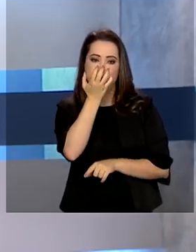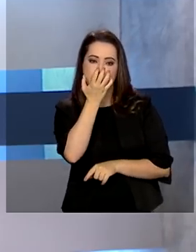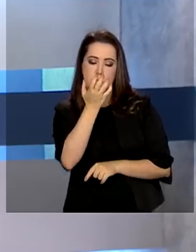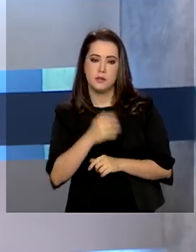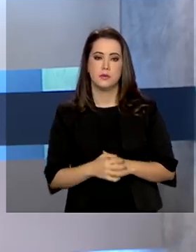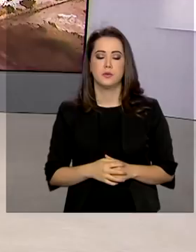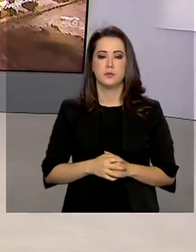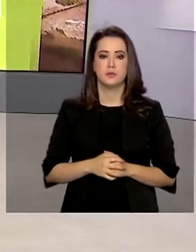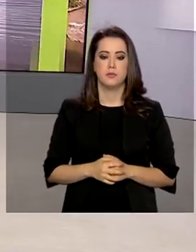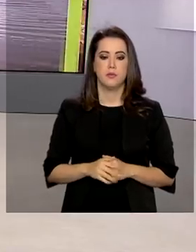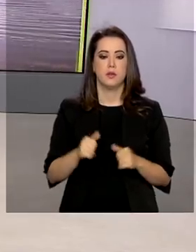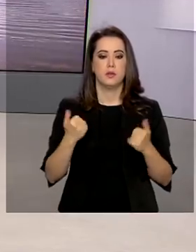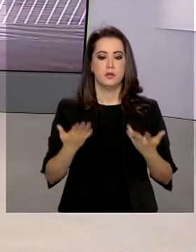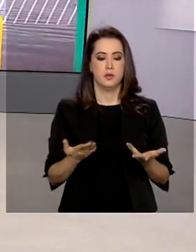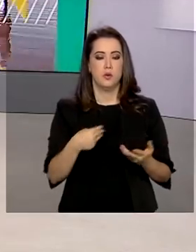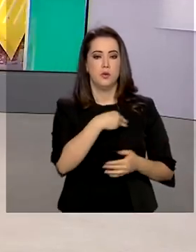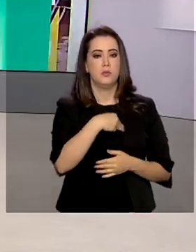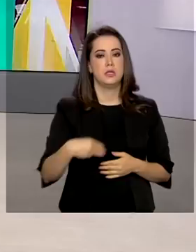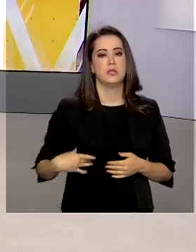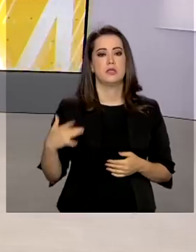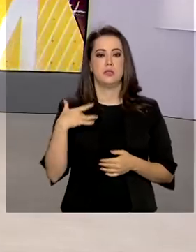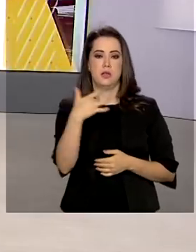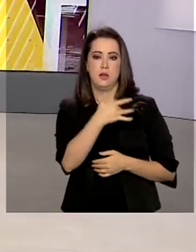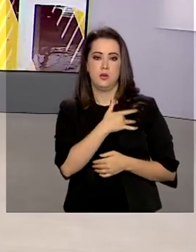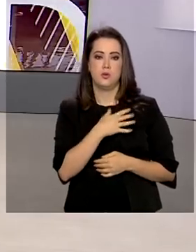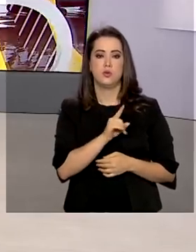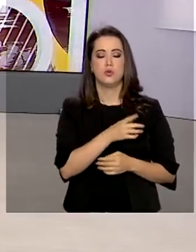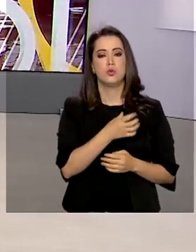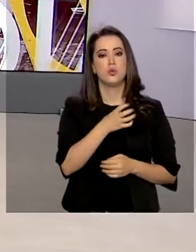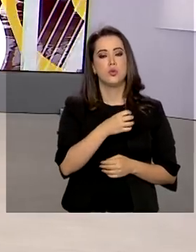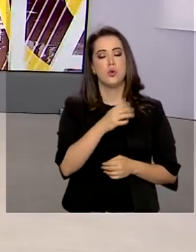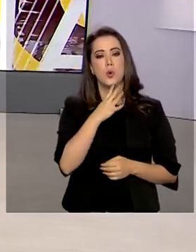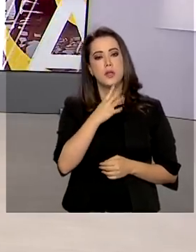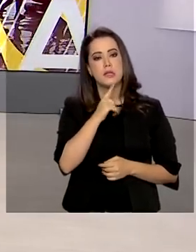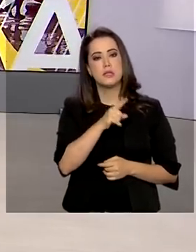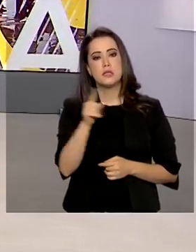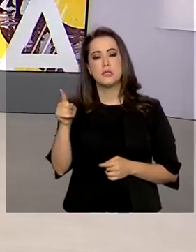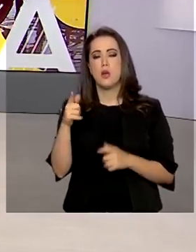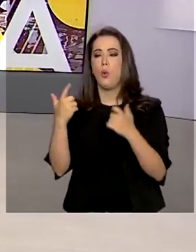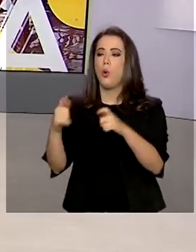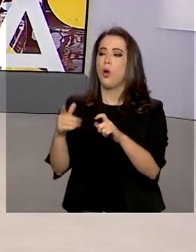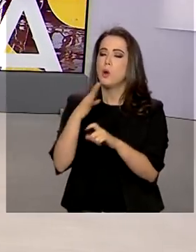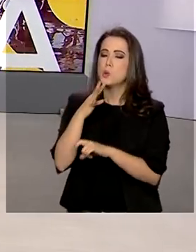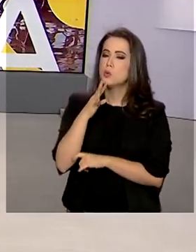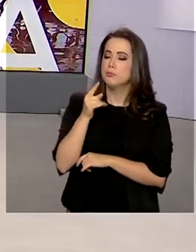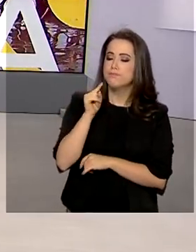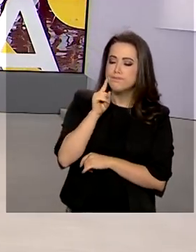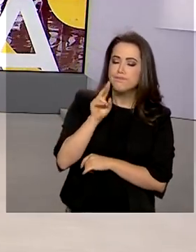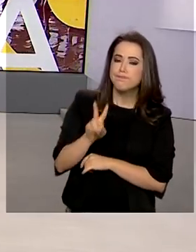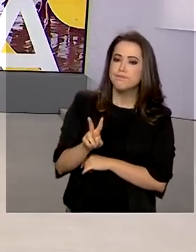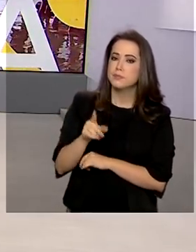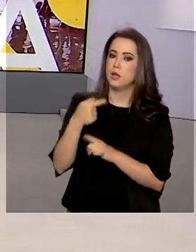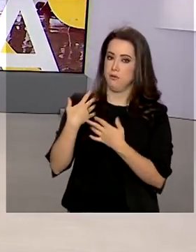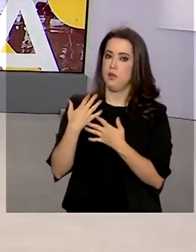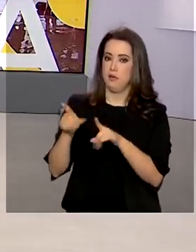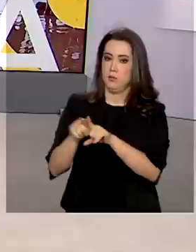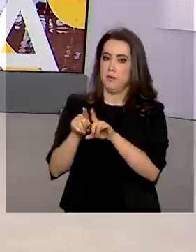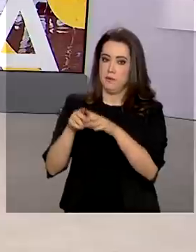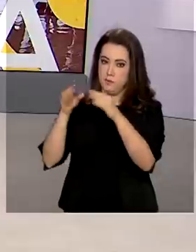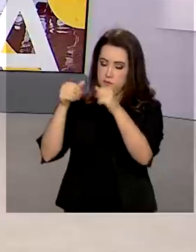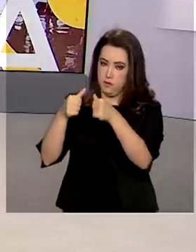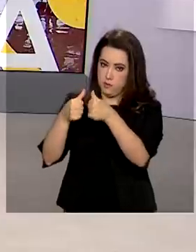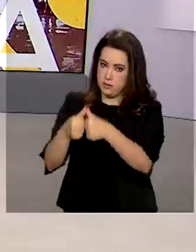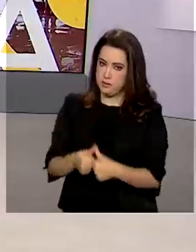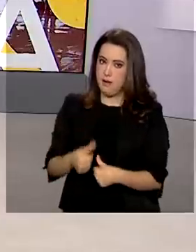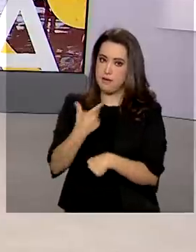respiradores. O ministro da Saúde, Eduardo Pazuello, foi conhecer de perto essa estrutura, onde também vão ser armazenadas as vacinas